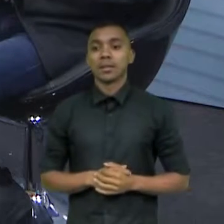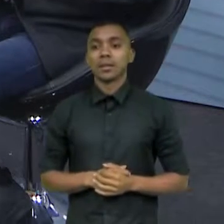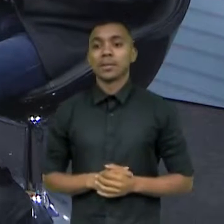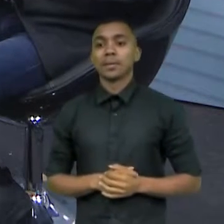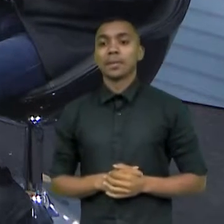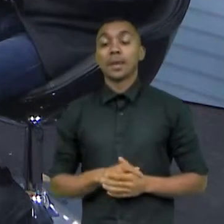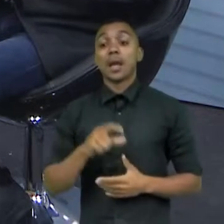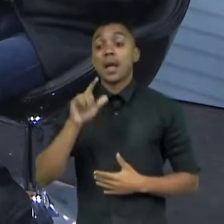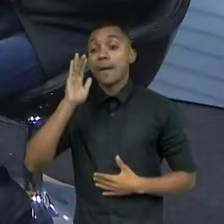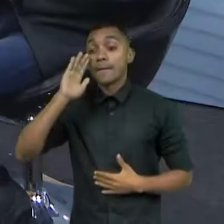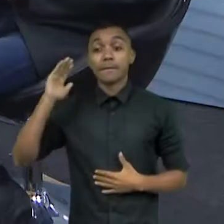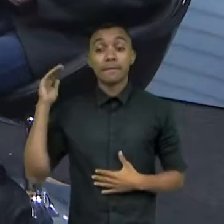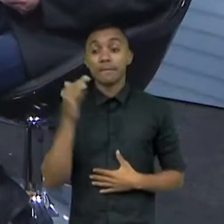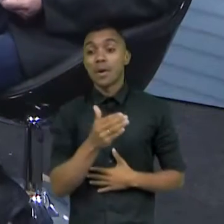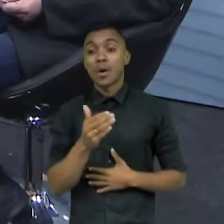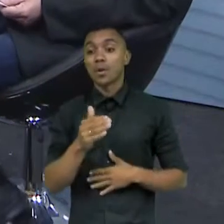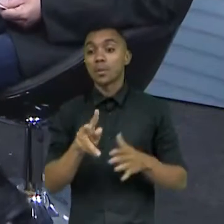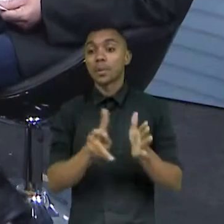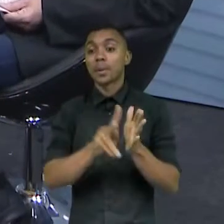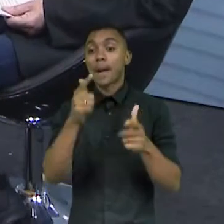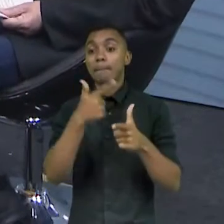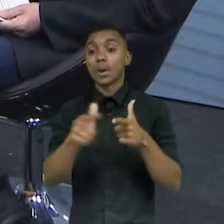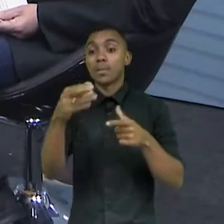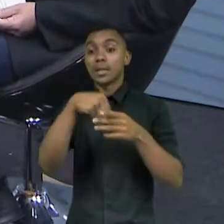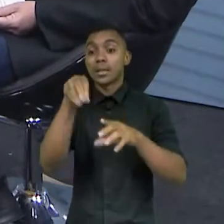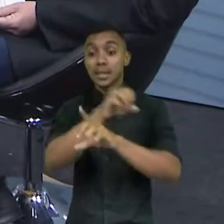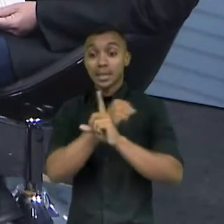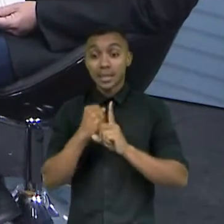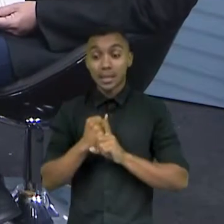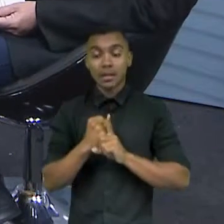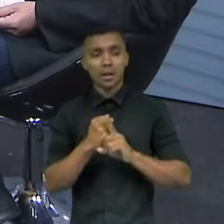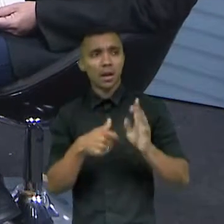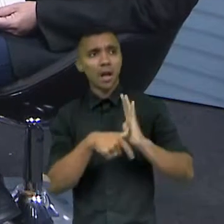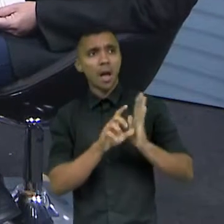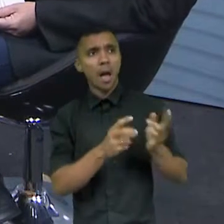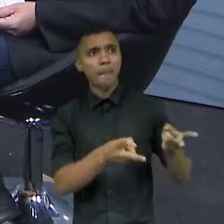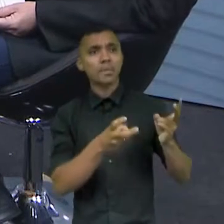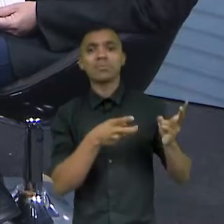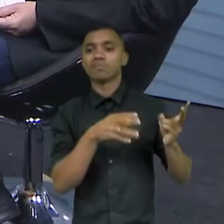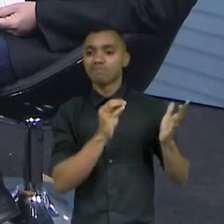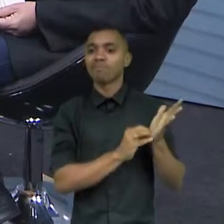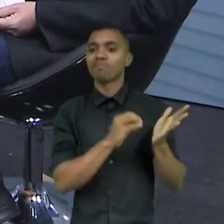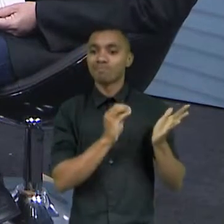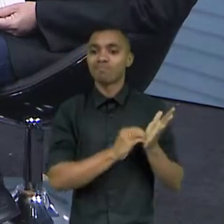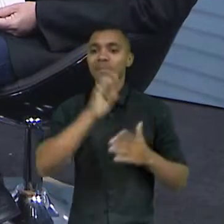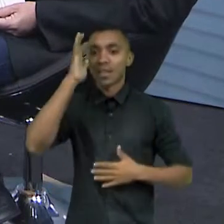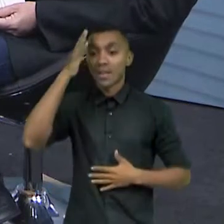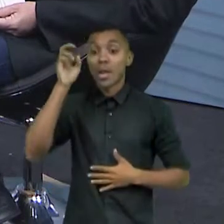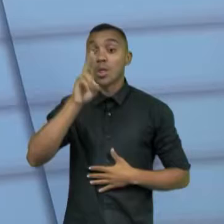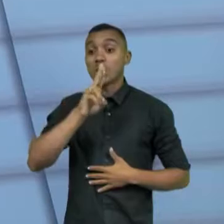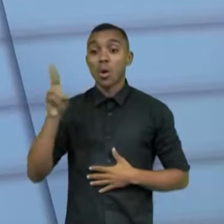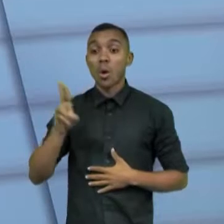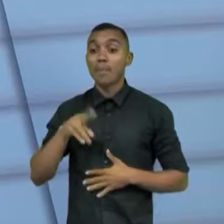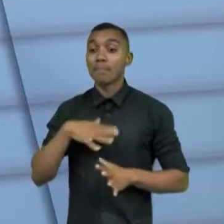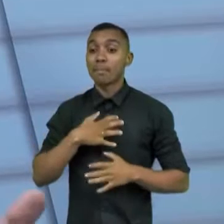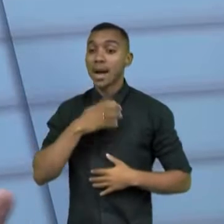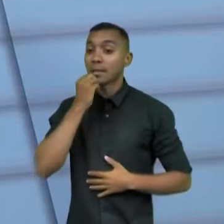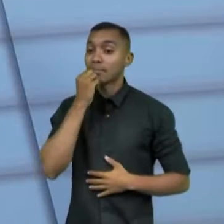focar um problema que existe para ser resolvido. Exatamente, exatamente. A gente chama de impacto positivo,